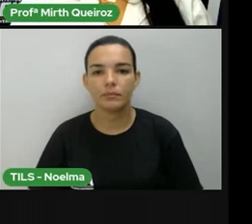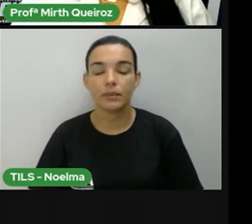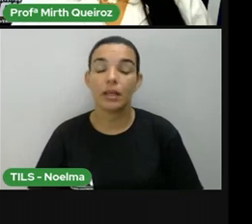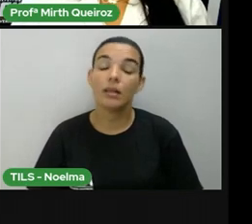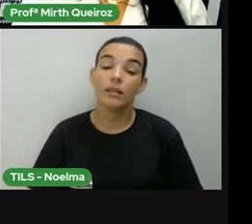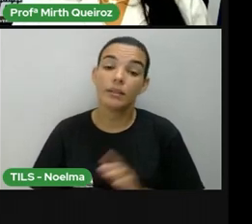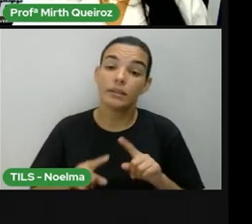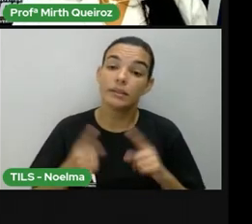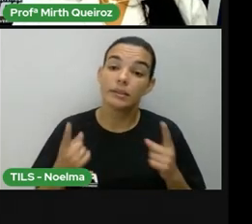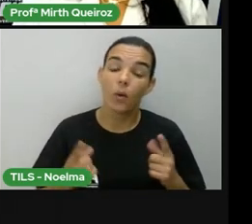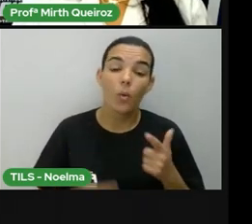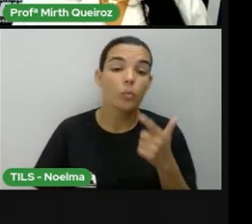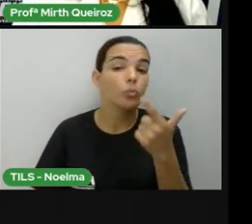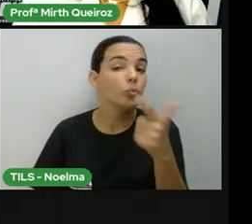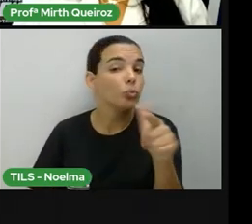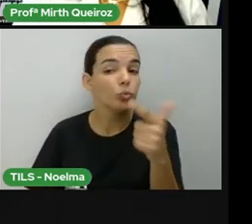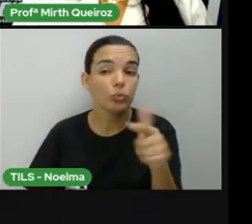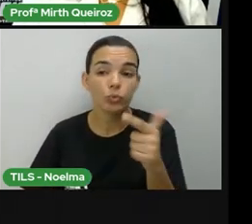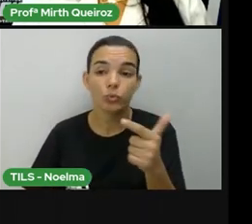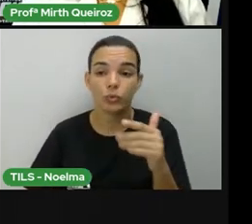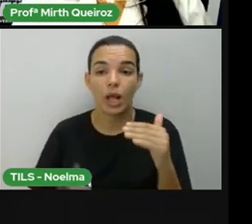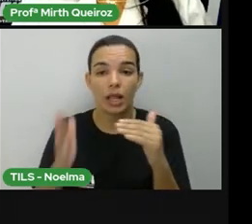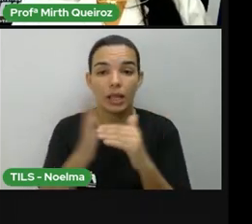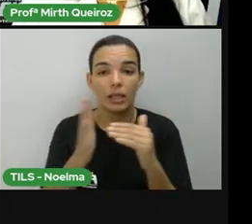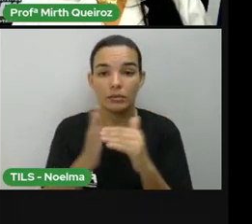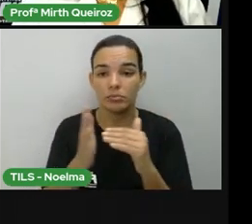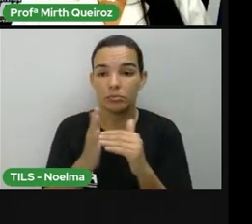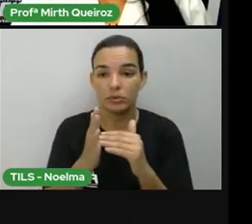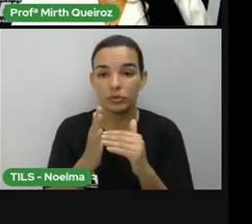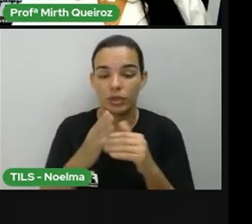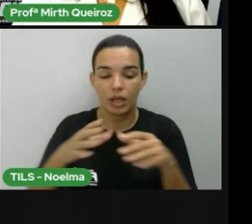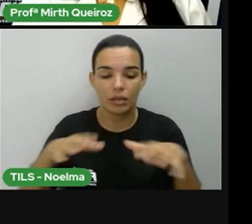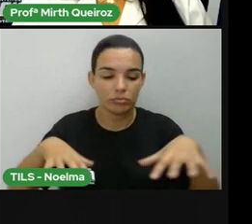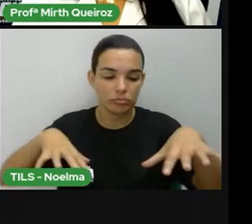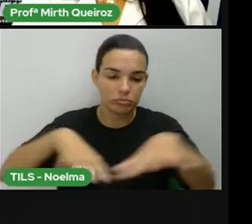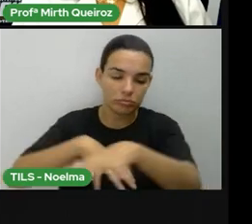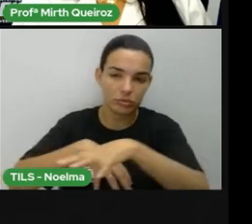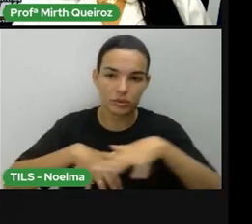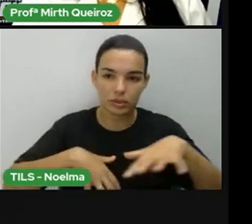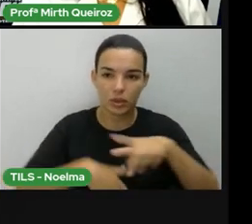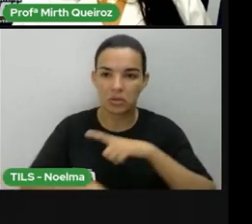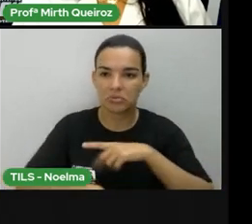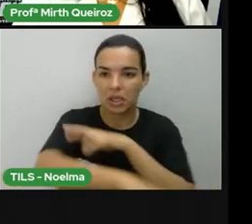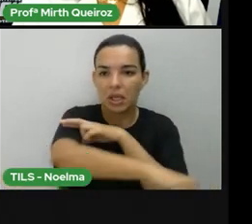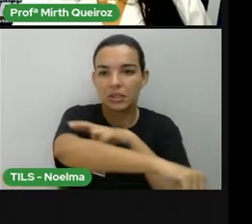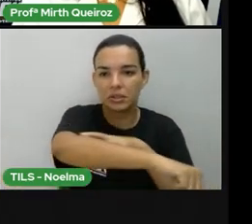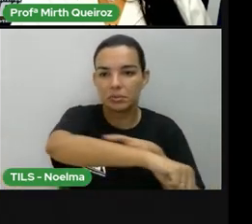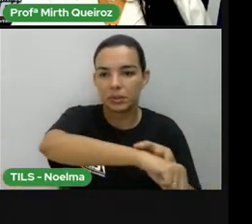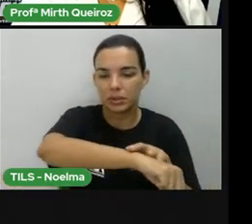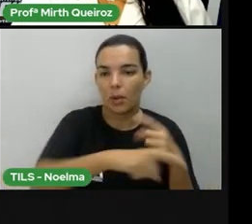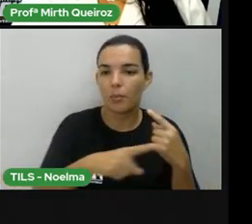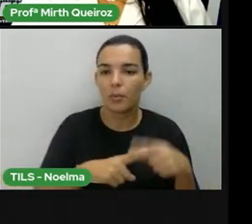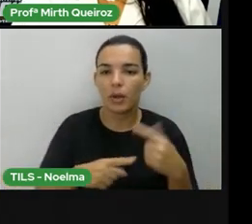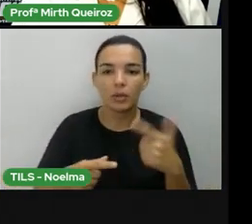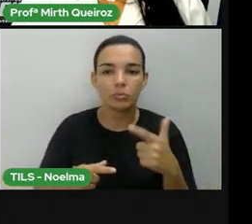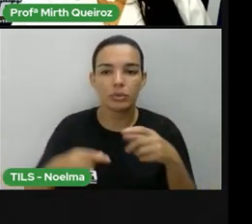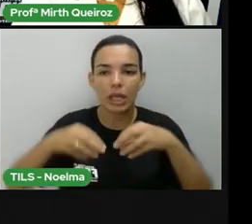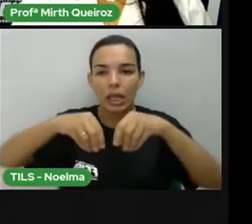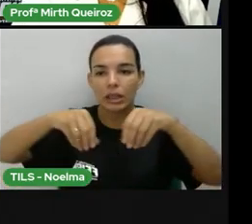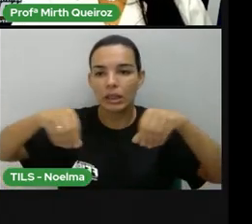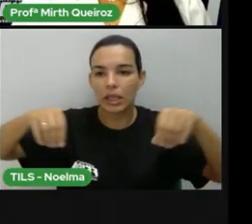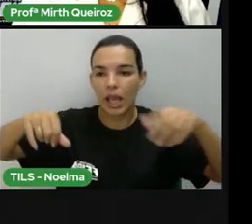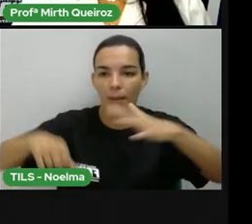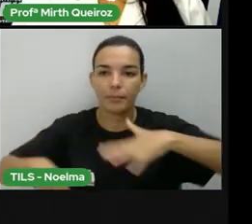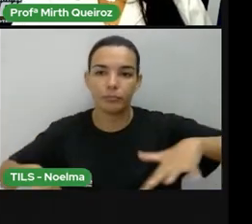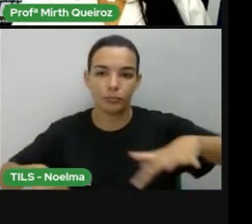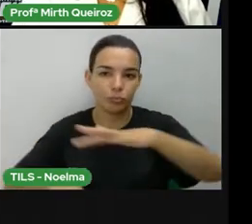Nem todos os limites territoriais, eles são respeitados, e nem sempre existe terras para todos. Em nosso município,